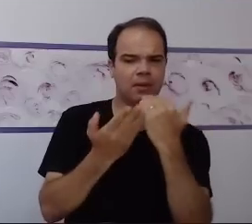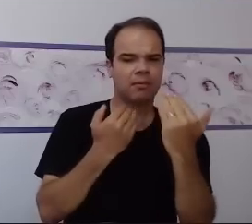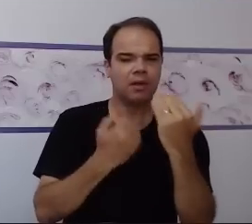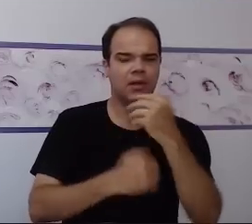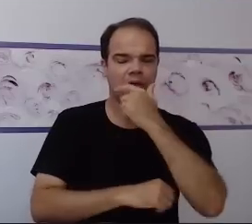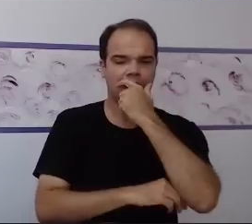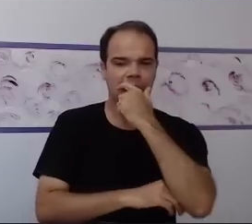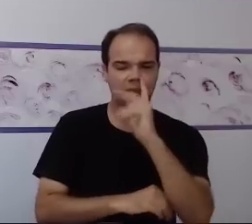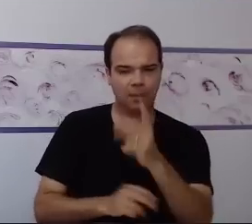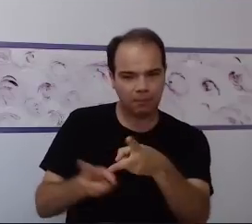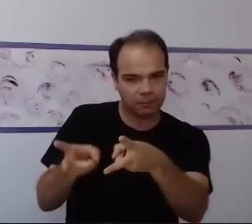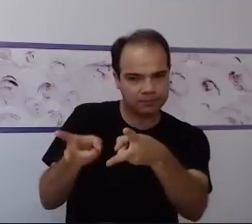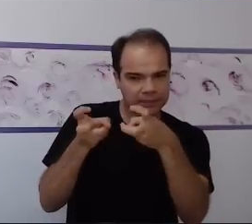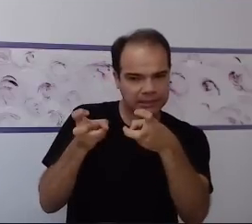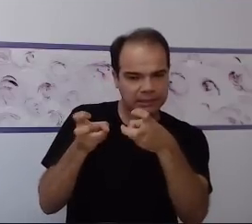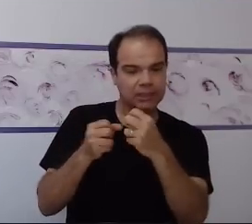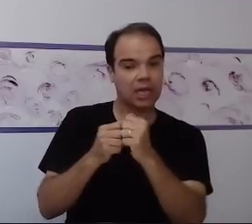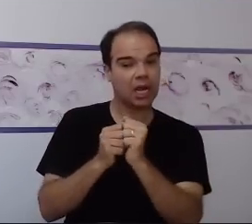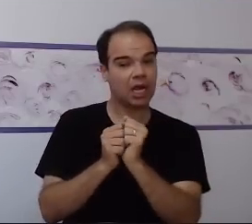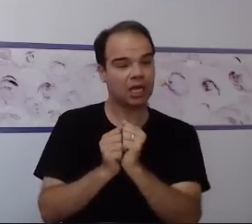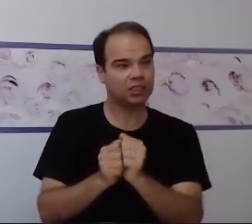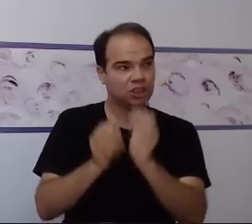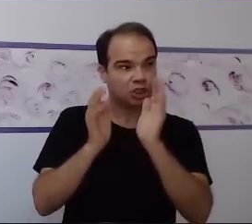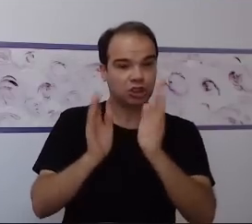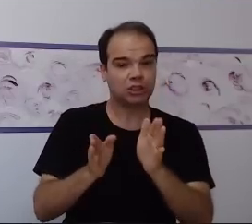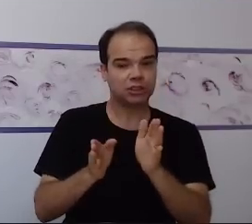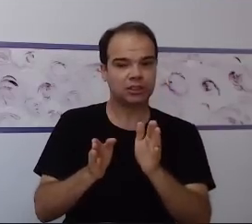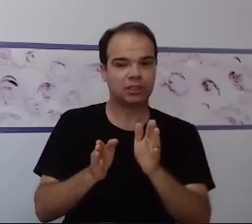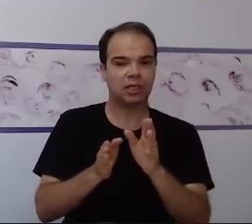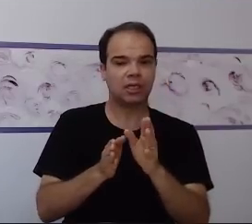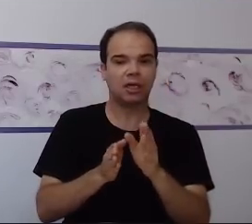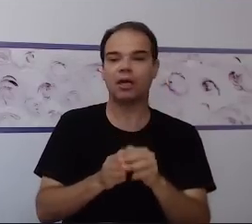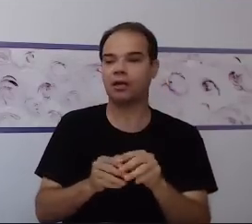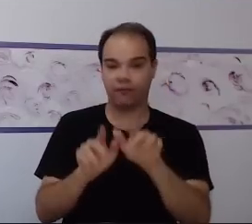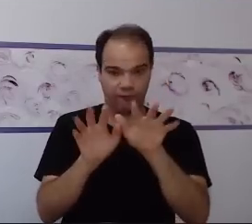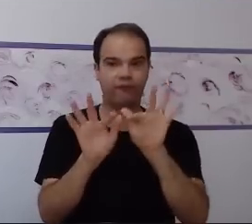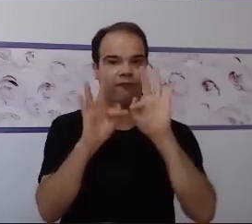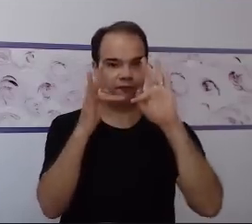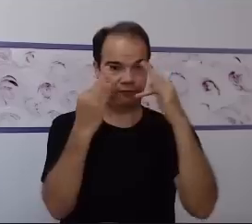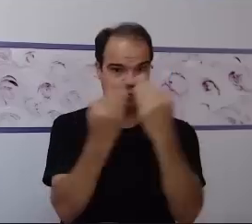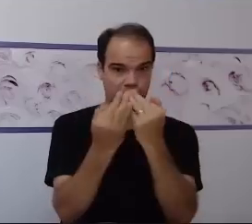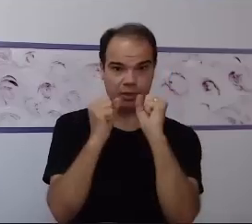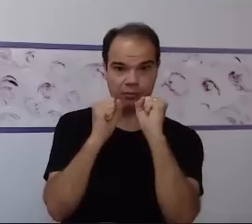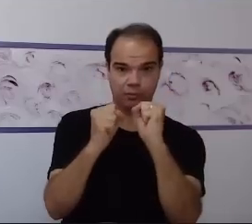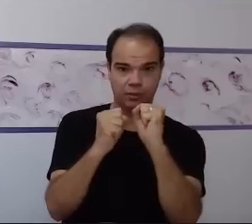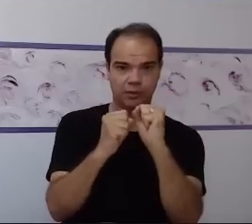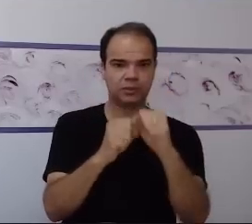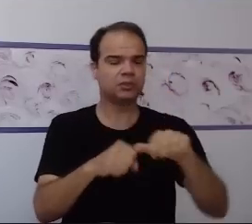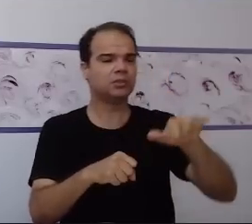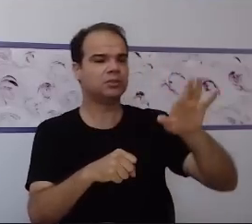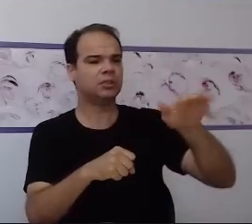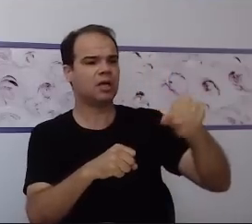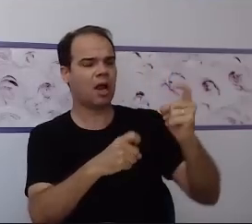faz isso, a família pode solicitar o pediatra e o M-Chat é um questionário que vai para a escola